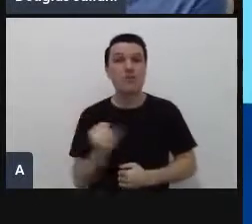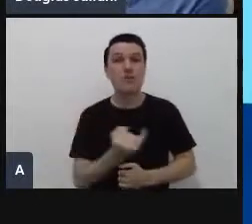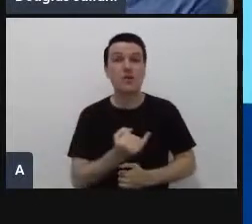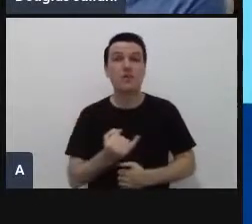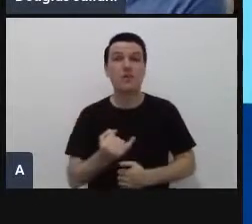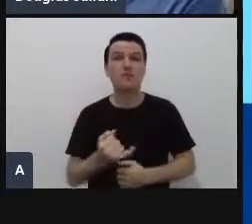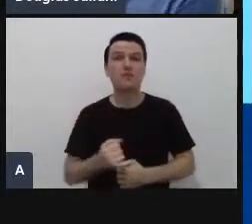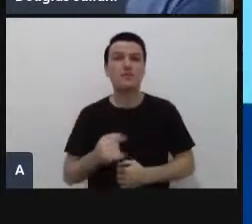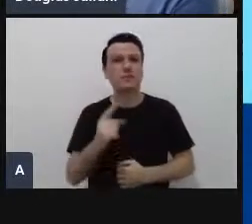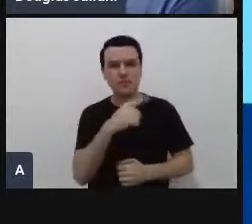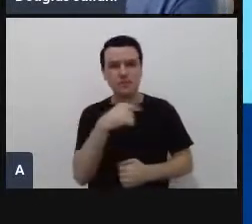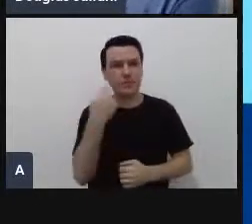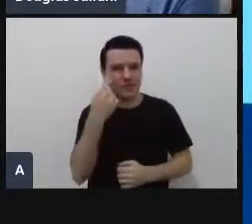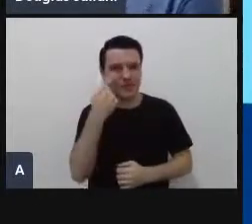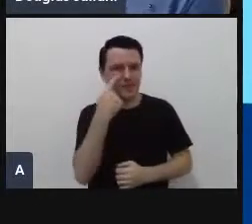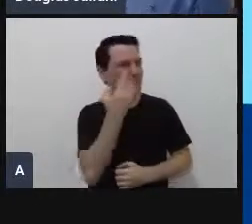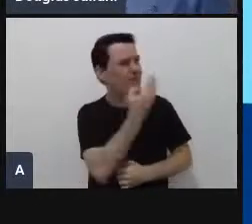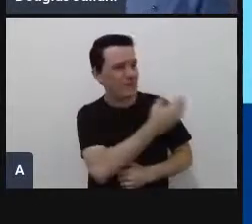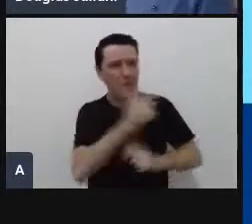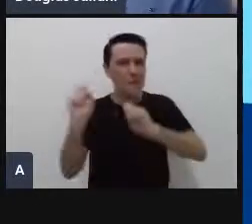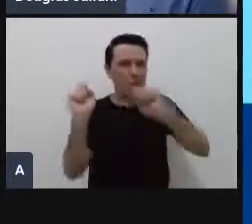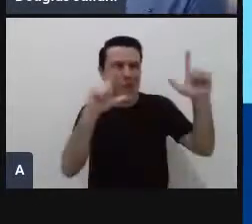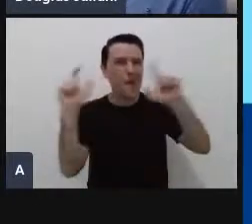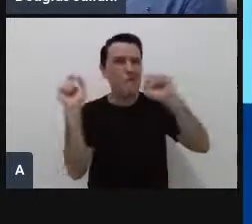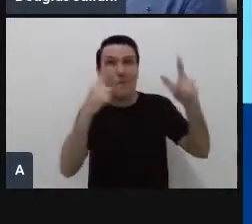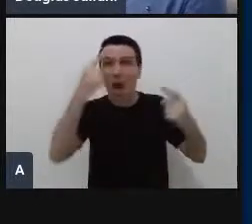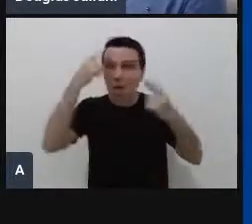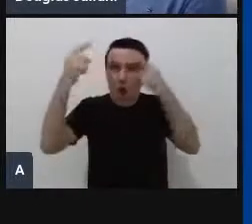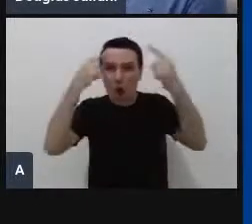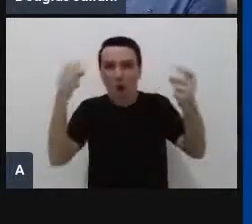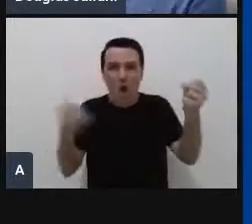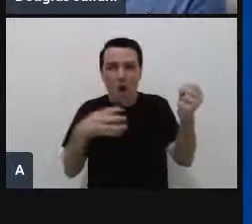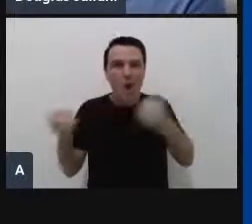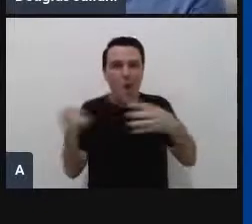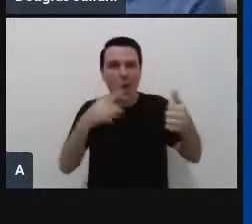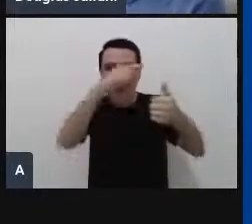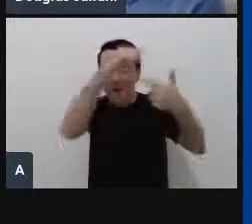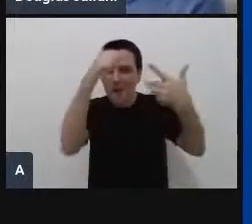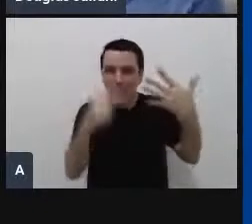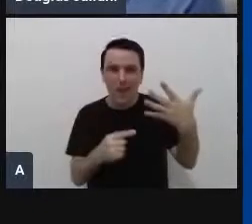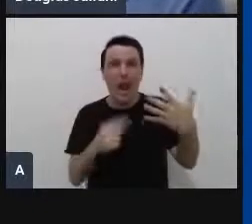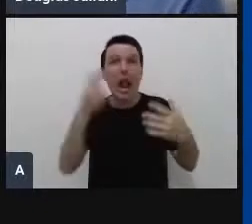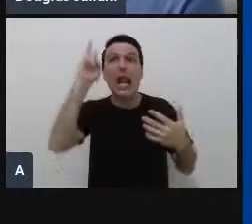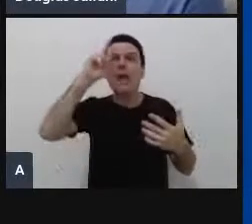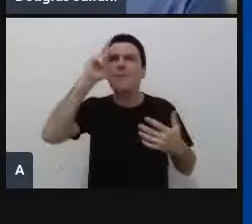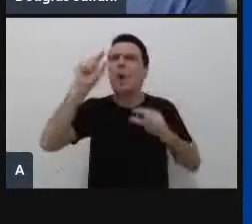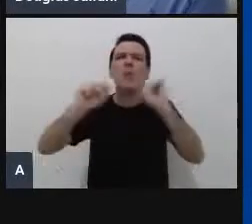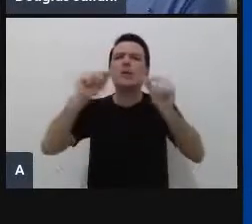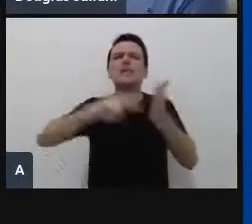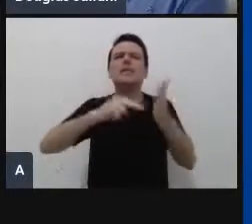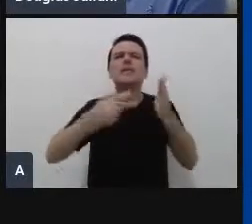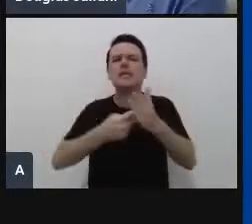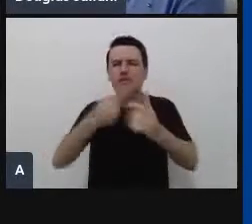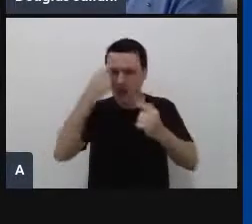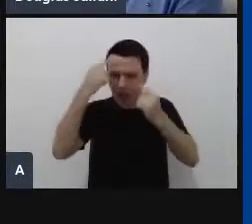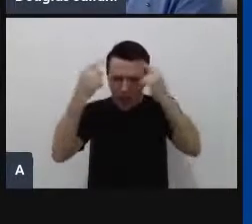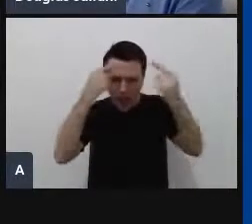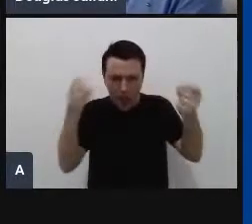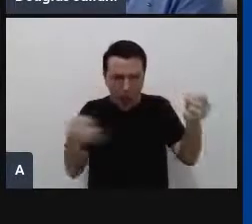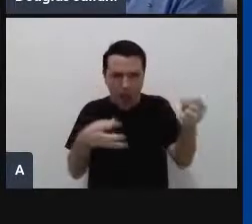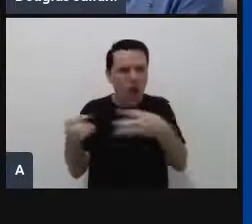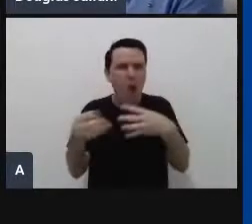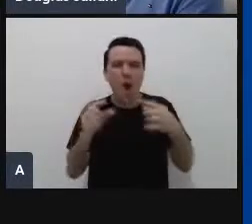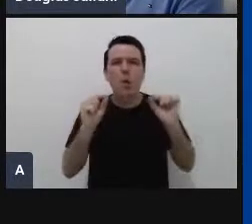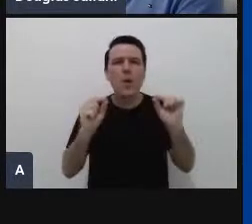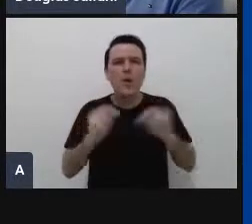da, já que vimos essas iniciativas inovadoras, para lembrar um pouquinho do conceito de inovação. Inovação é